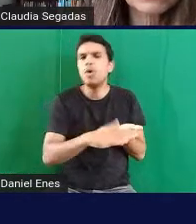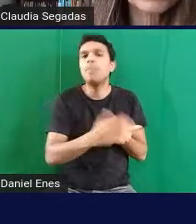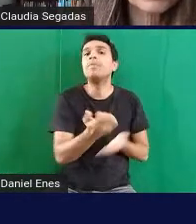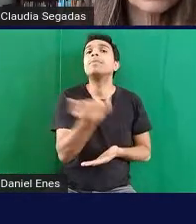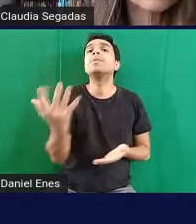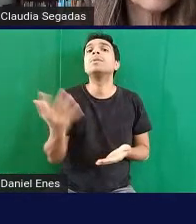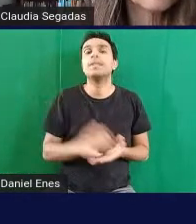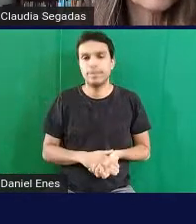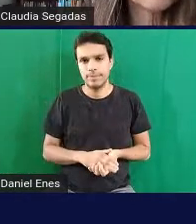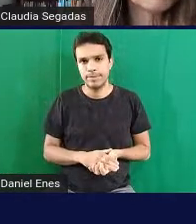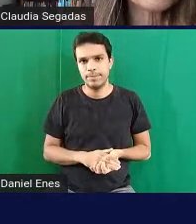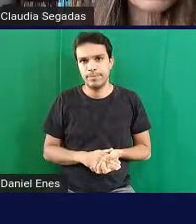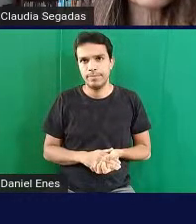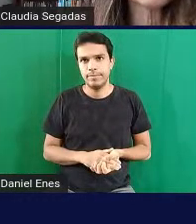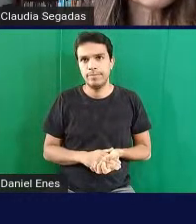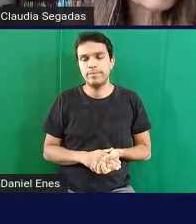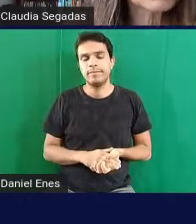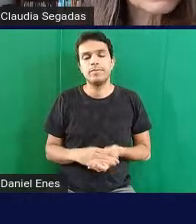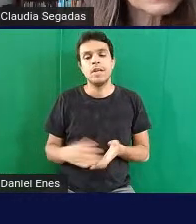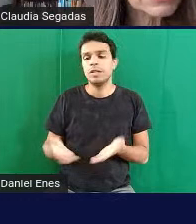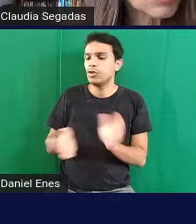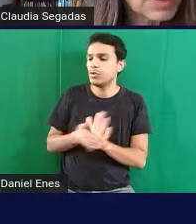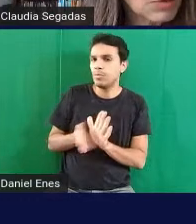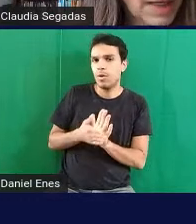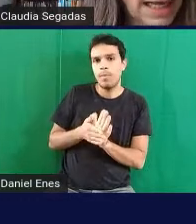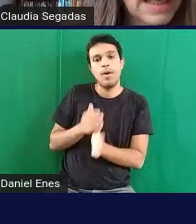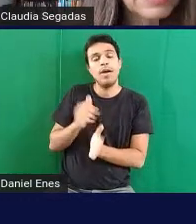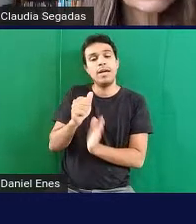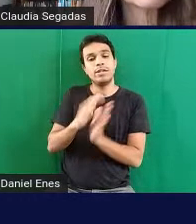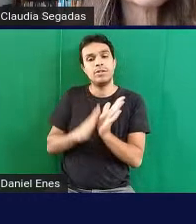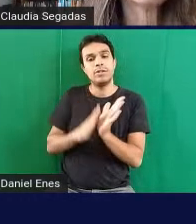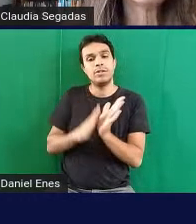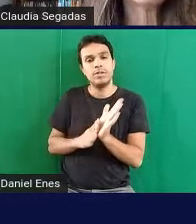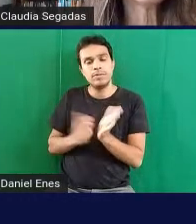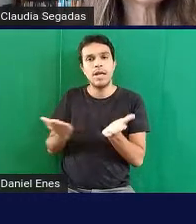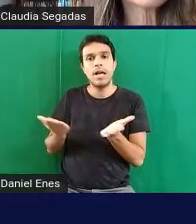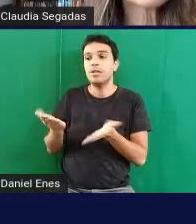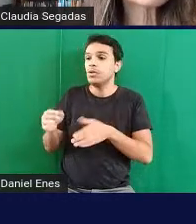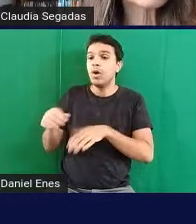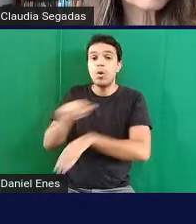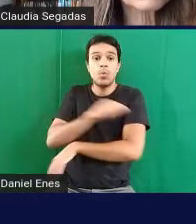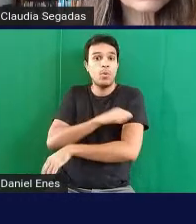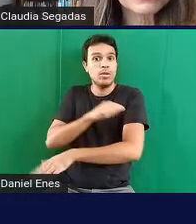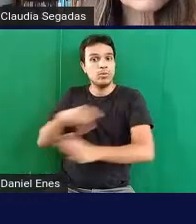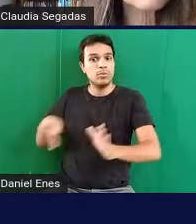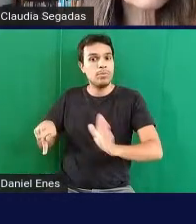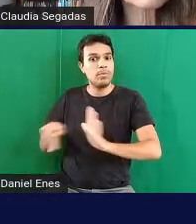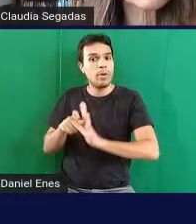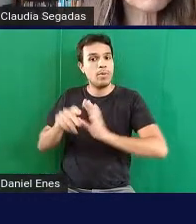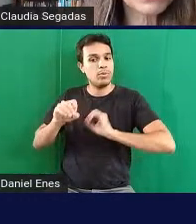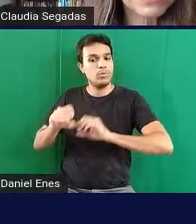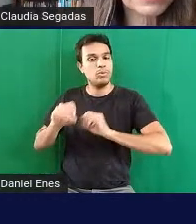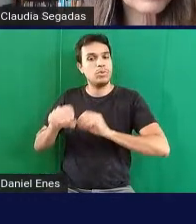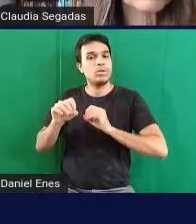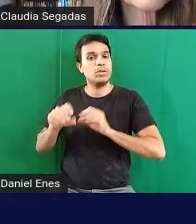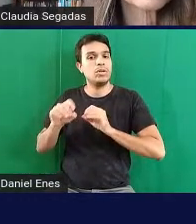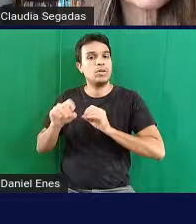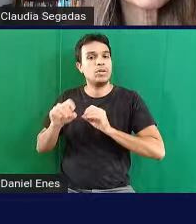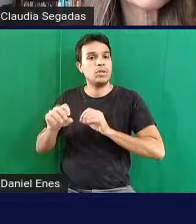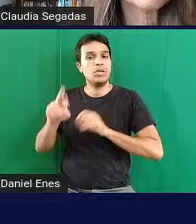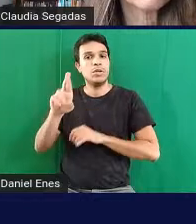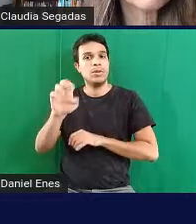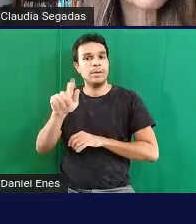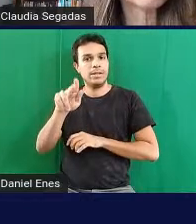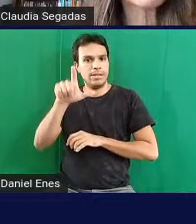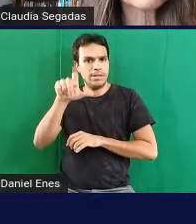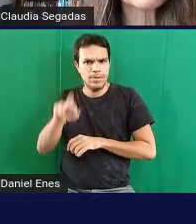essa atividade com alunos do ensino regular e várias estratégias eles empregaram